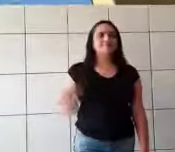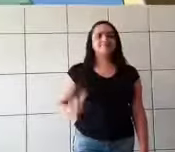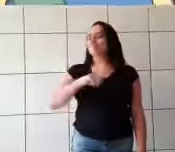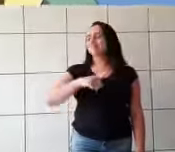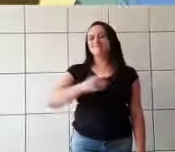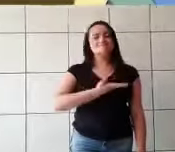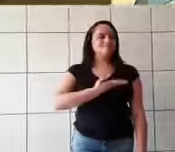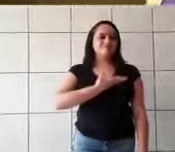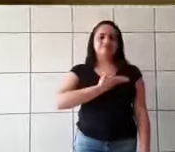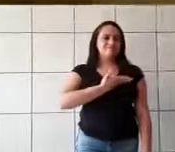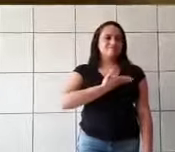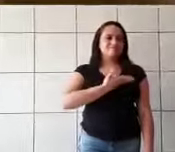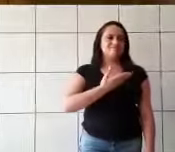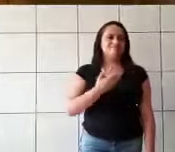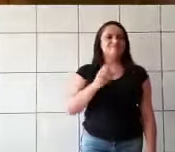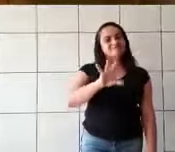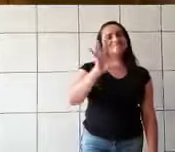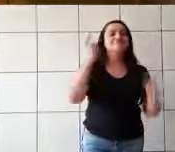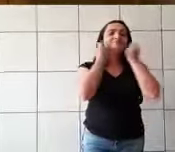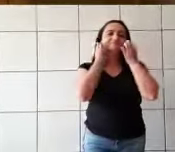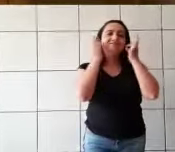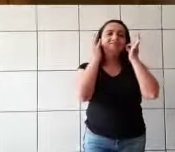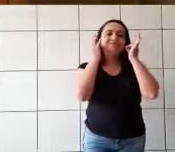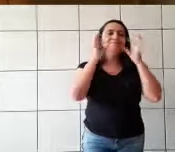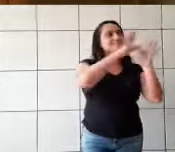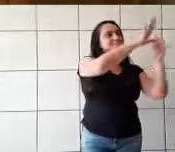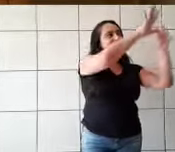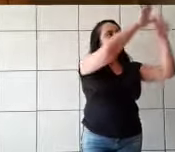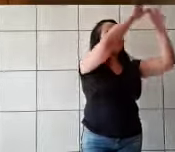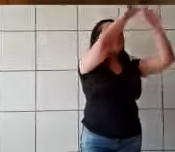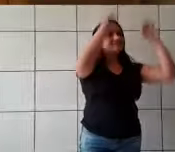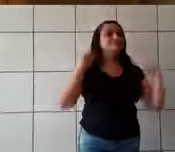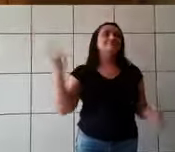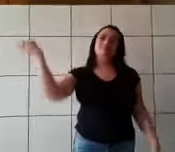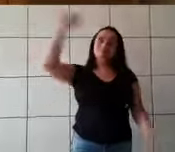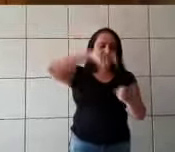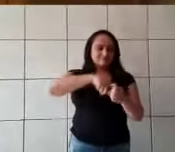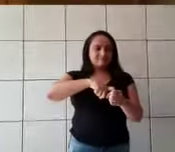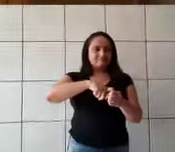Cinderela não tinha amigos além dos ratos e dos pássaros que costumavam vir até a janela.